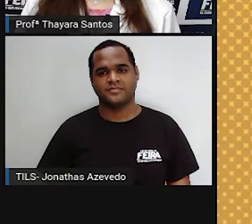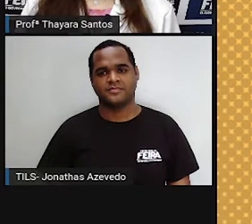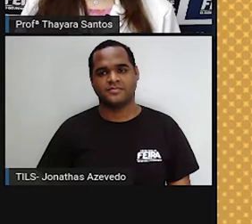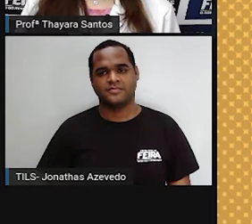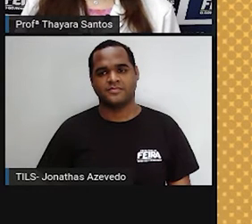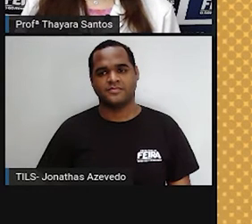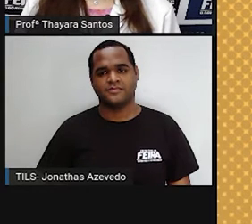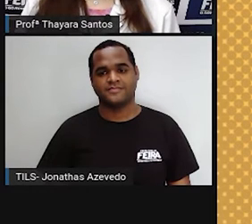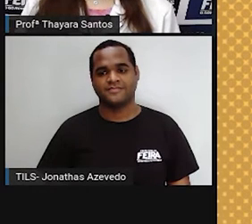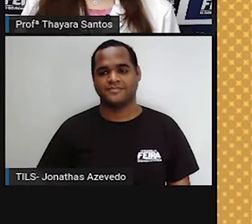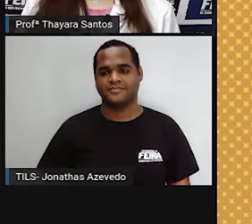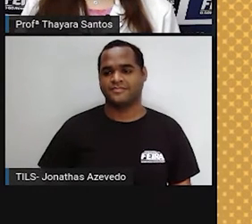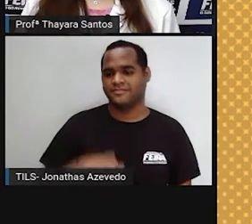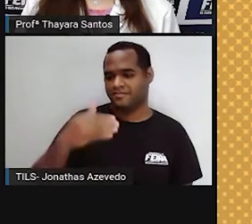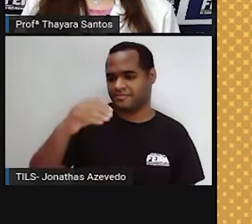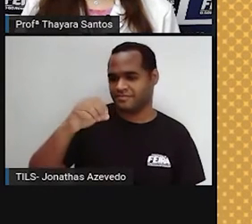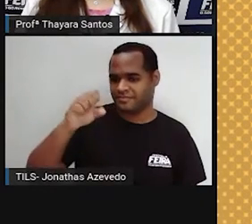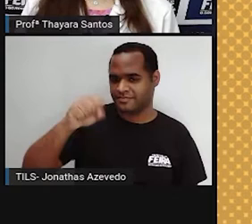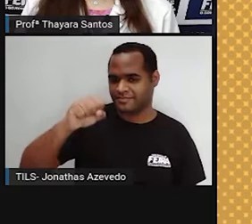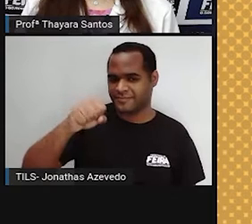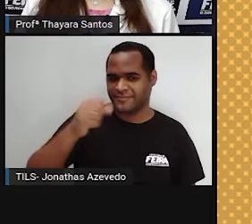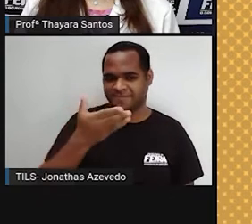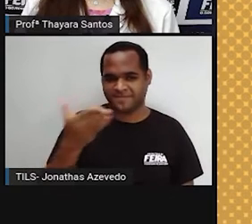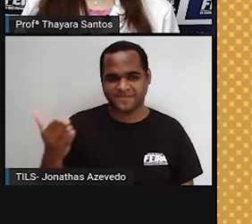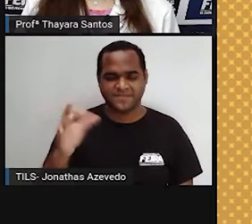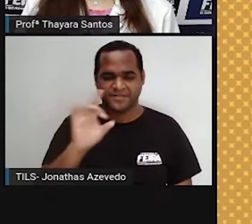10 segundos aí para vocês.